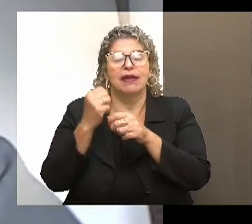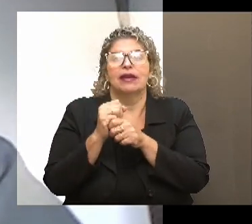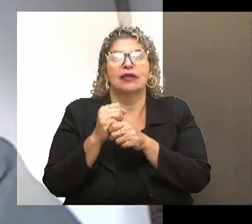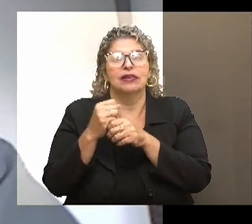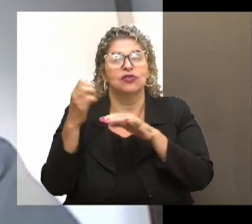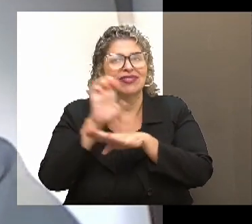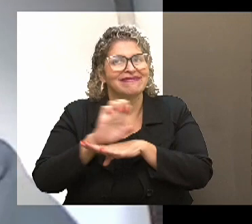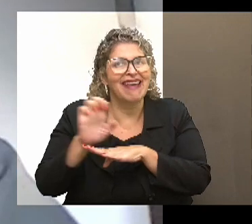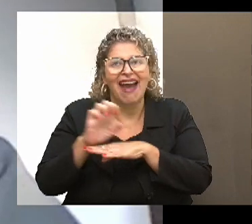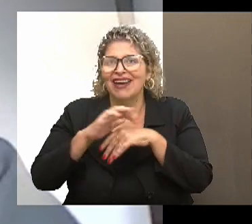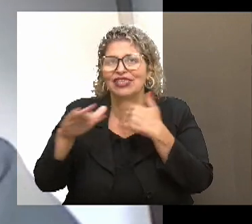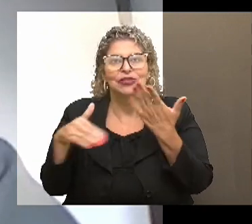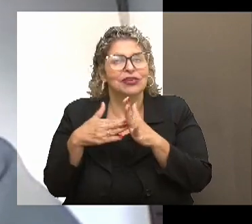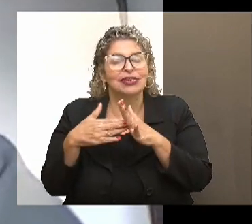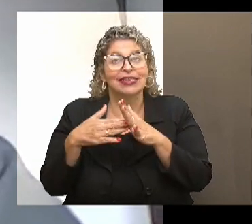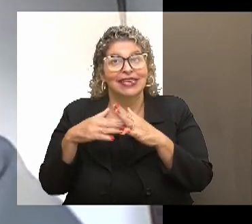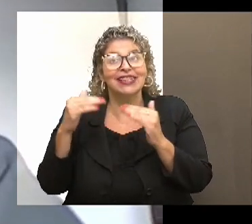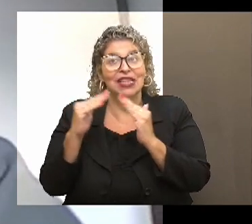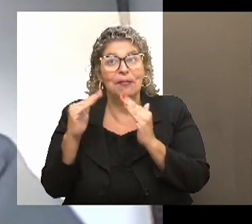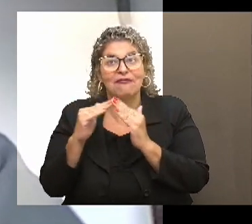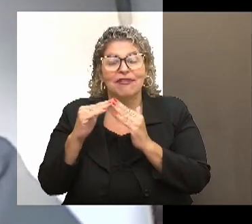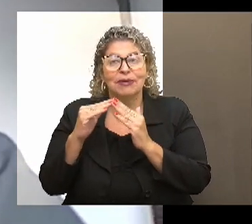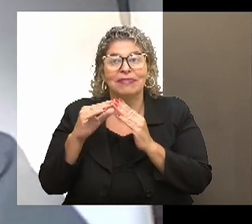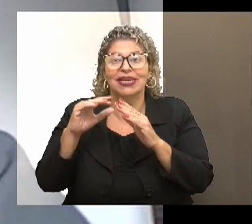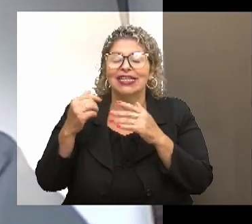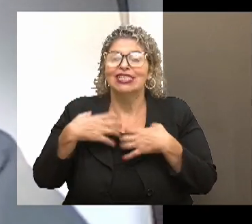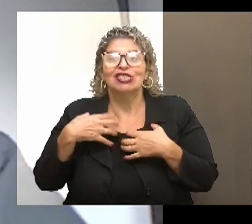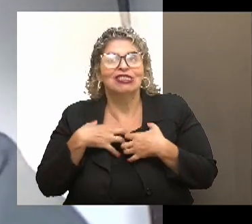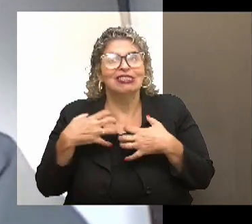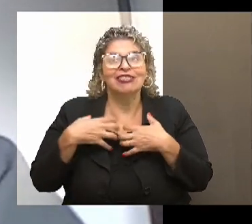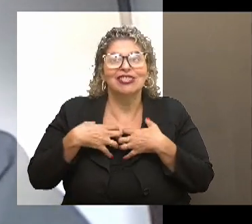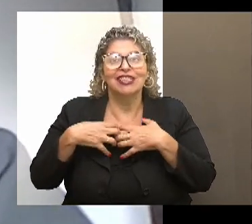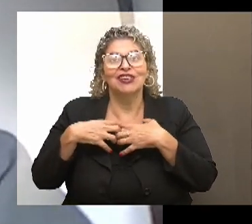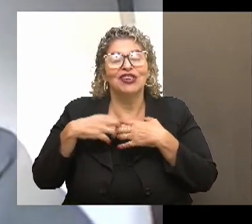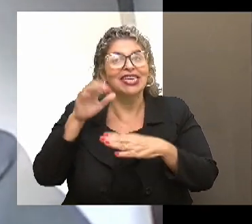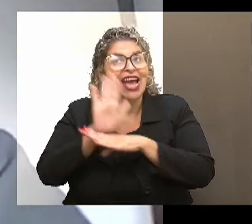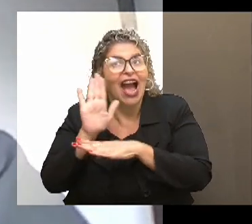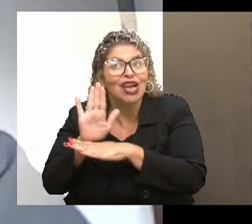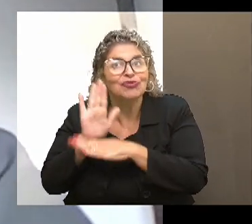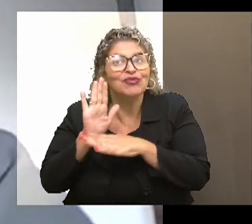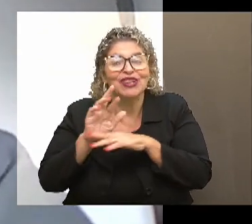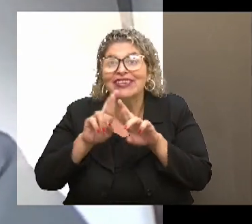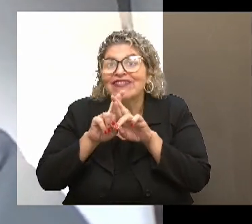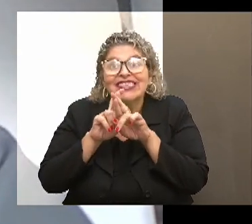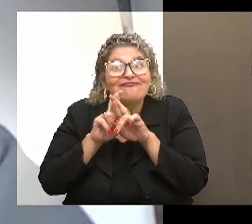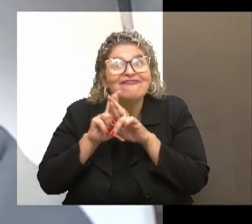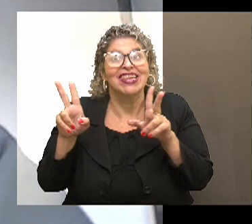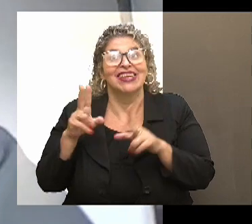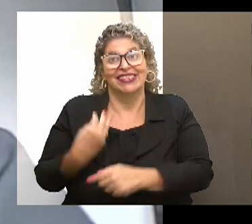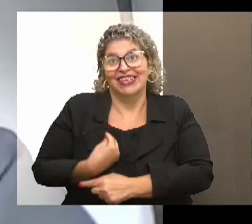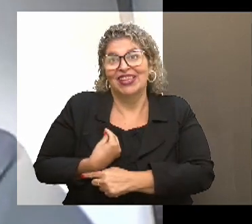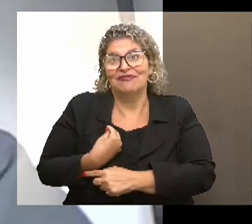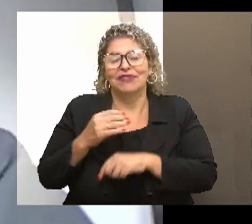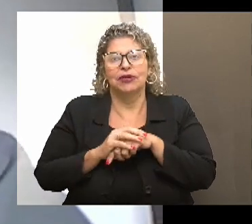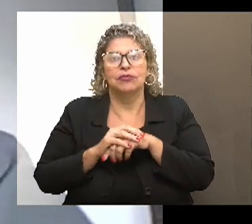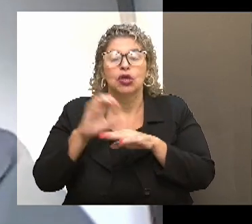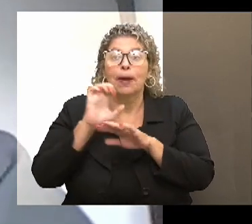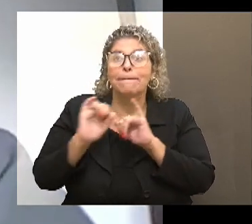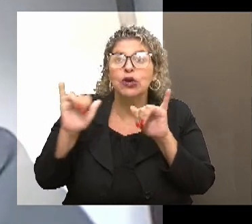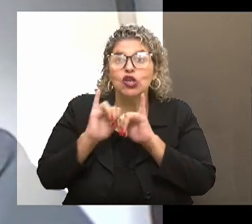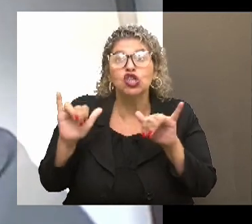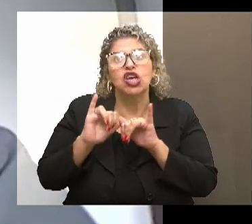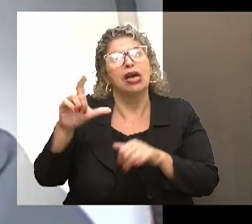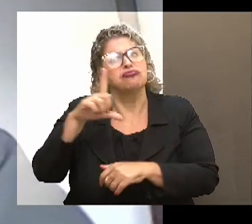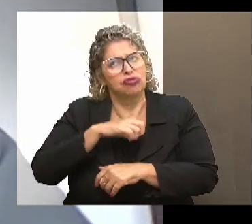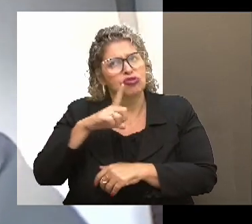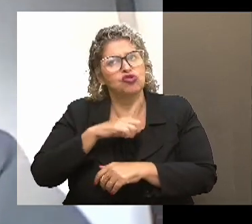uma força motriz interna muito forte que eu queria ajudar as pessoas que mais precisavam, queria fazer a diferença na vida delas. Fui atrás de alguns projetos que já